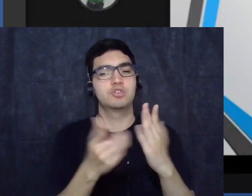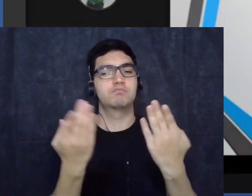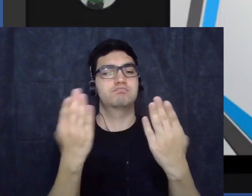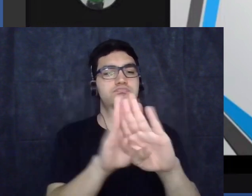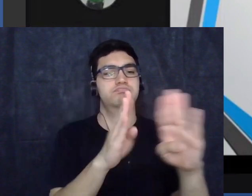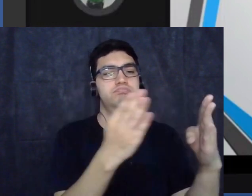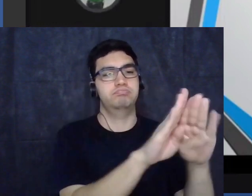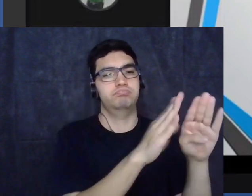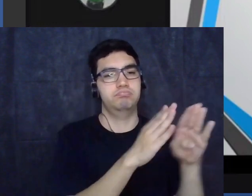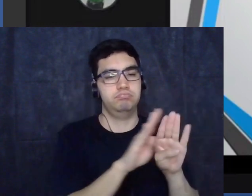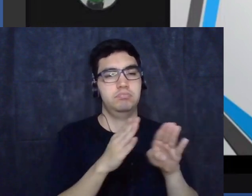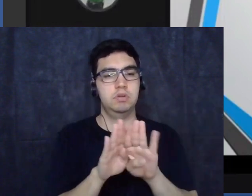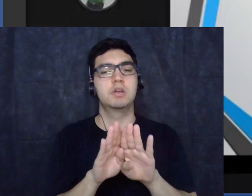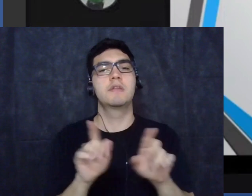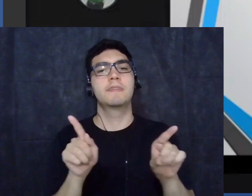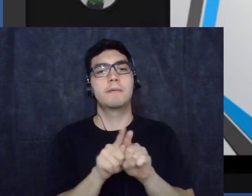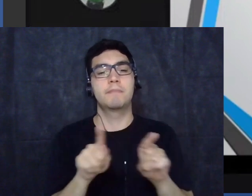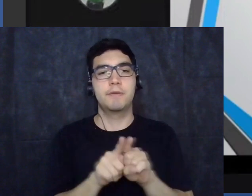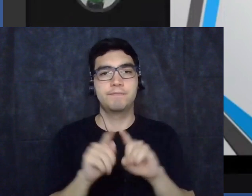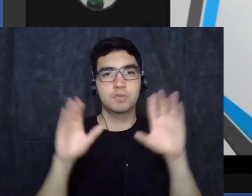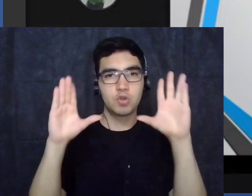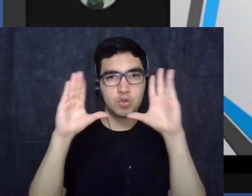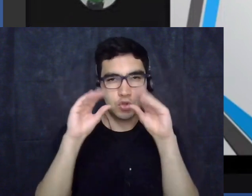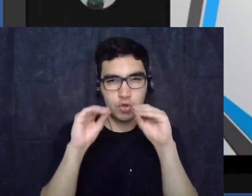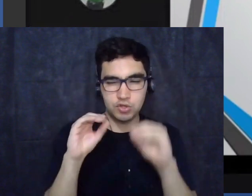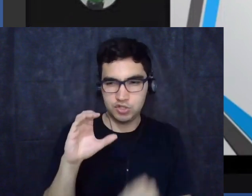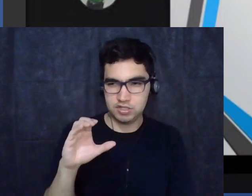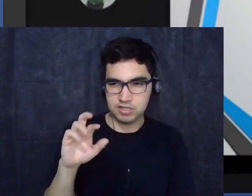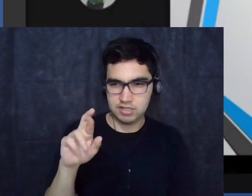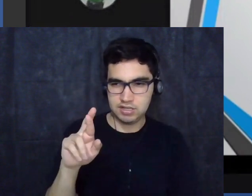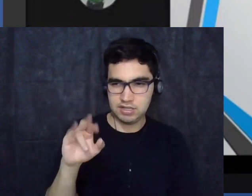cristais quando os judeus são